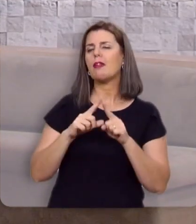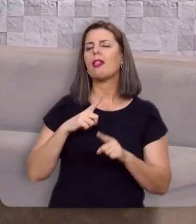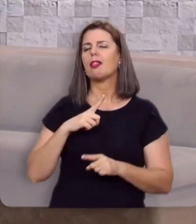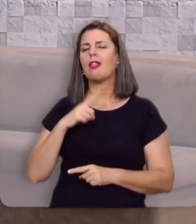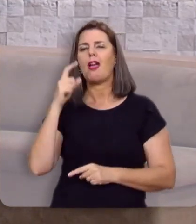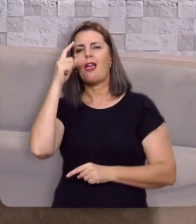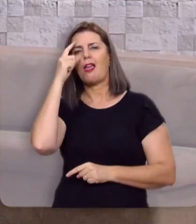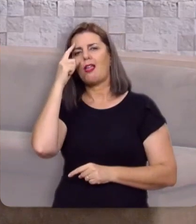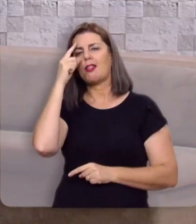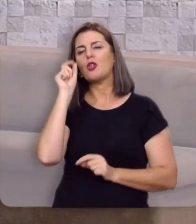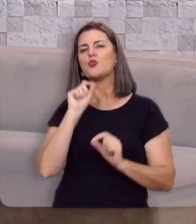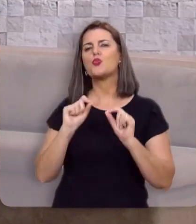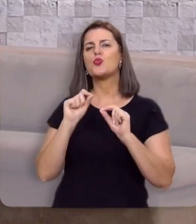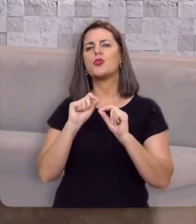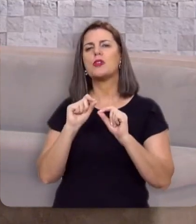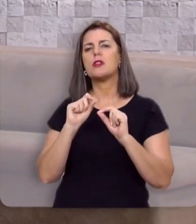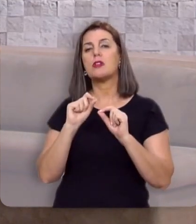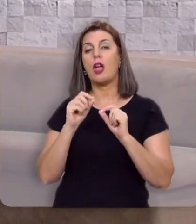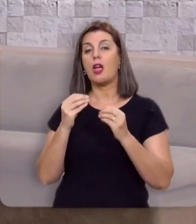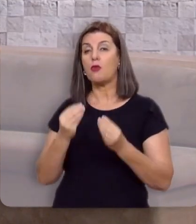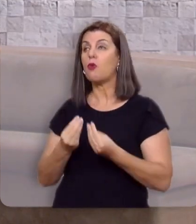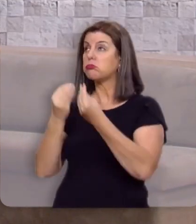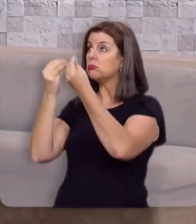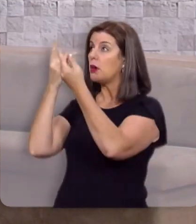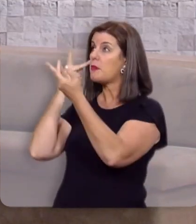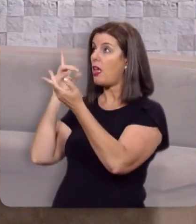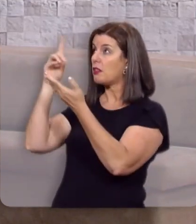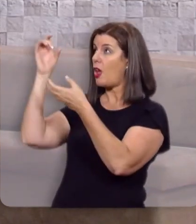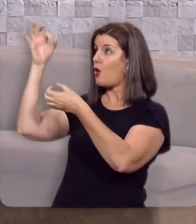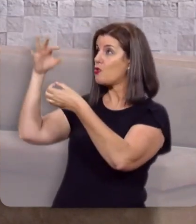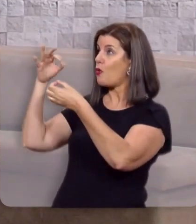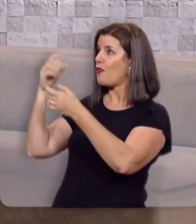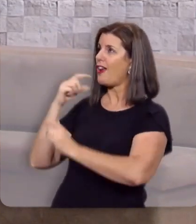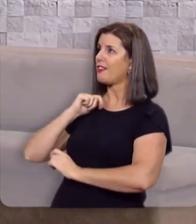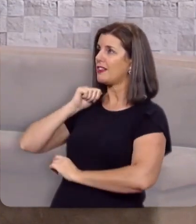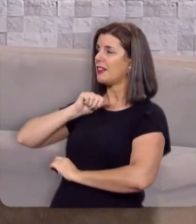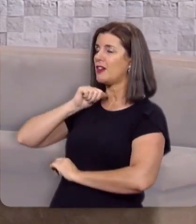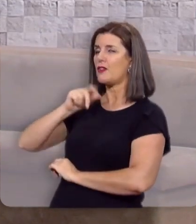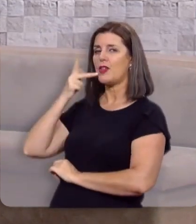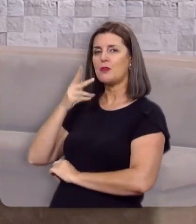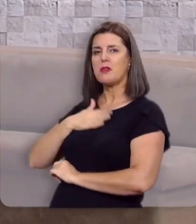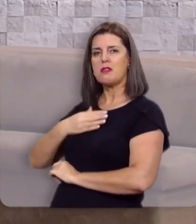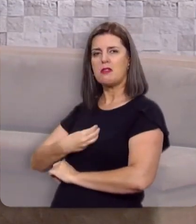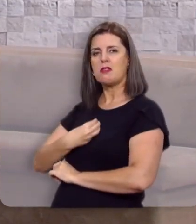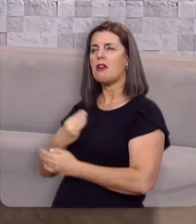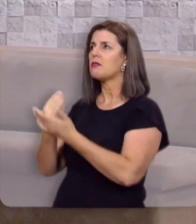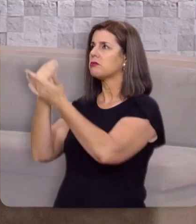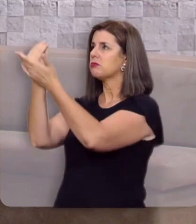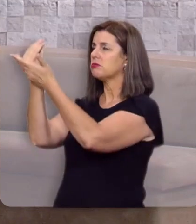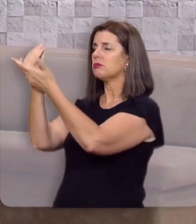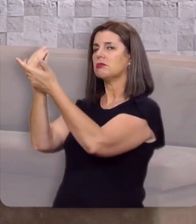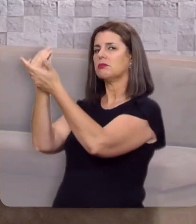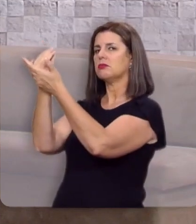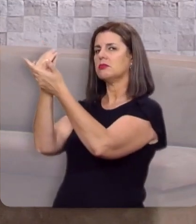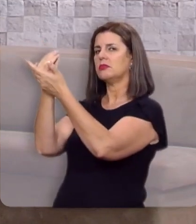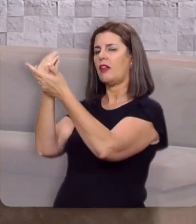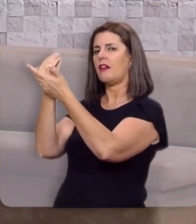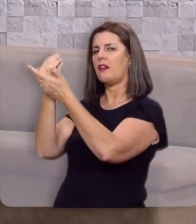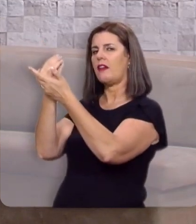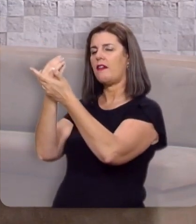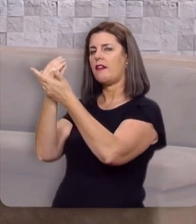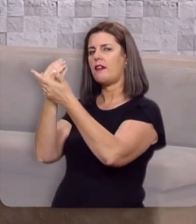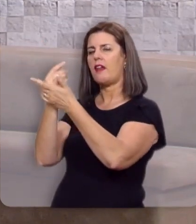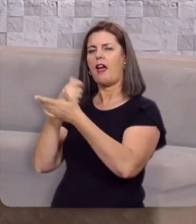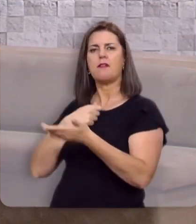entendendo que ele vai oferecer sua vida para Deus, como oferta de libação. E vai afirmar ainda que